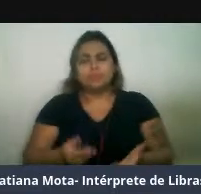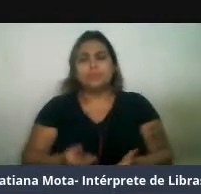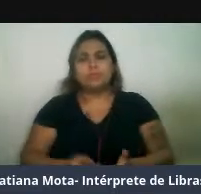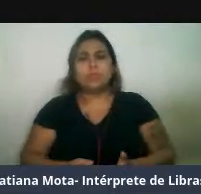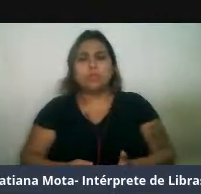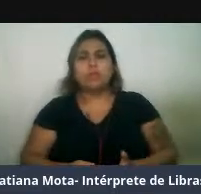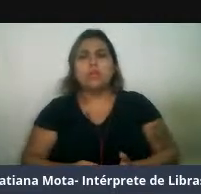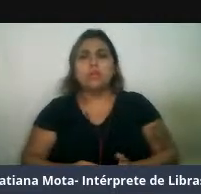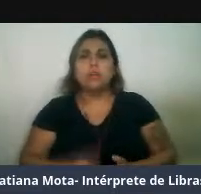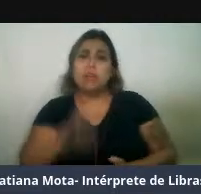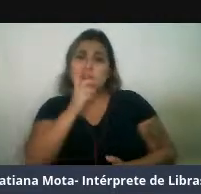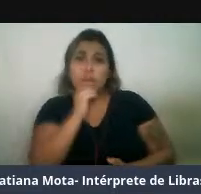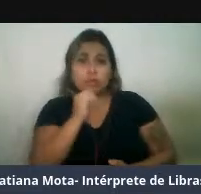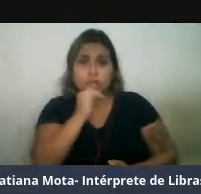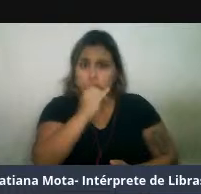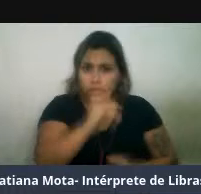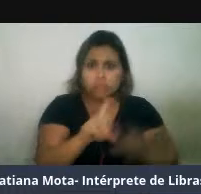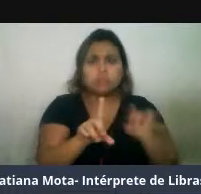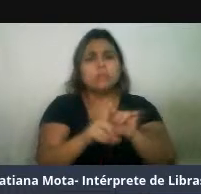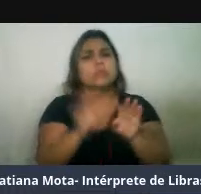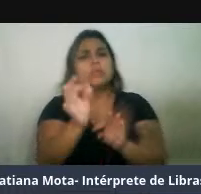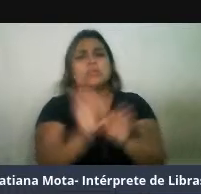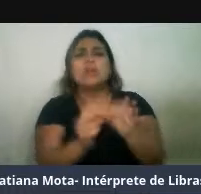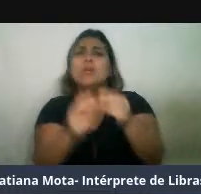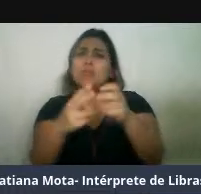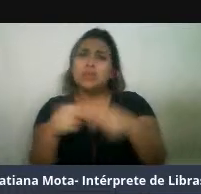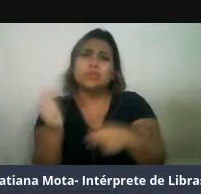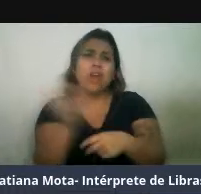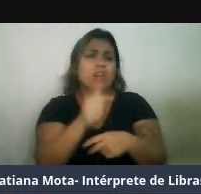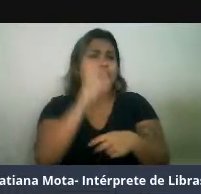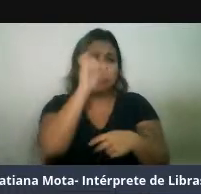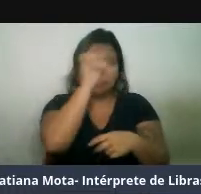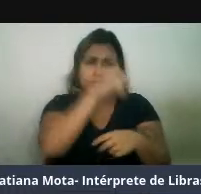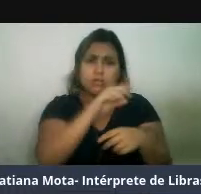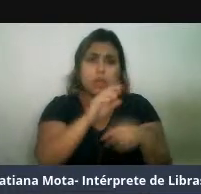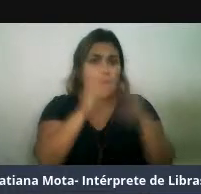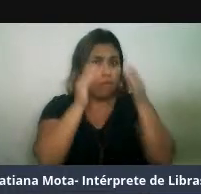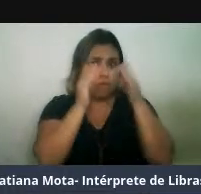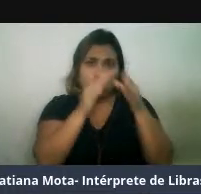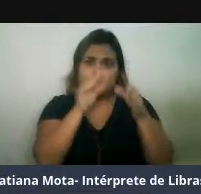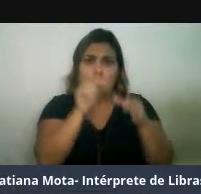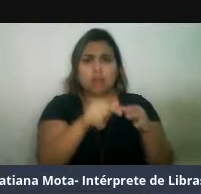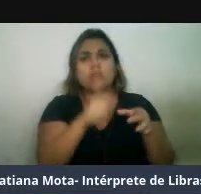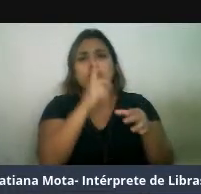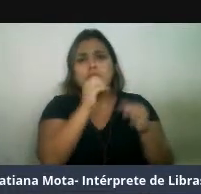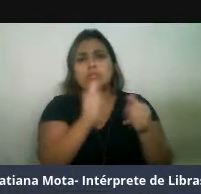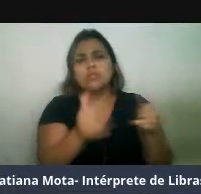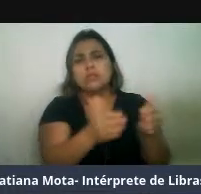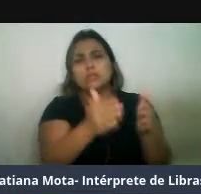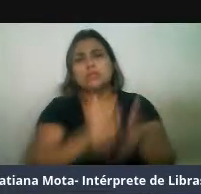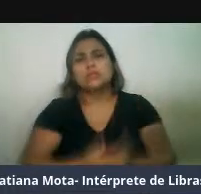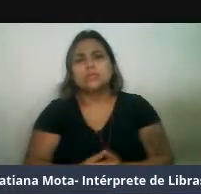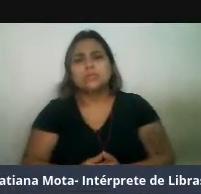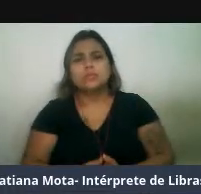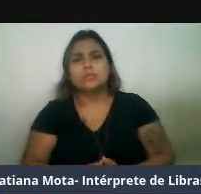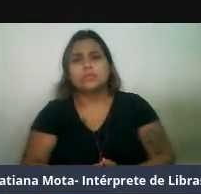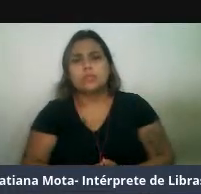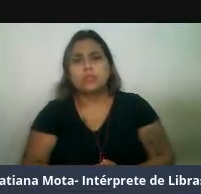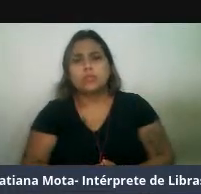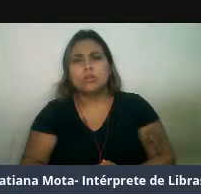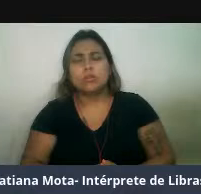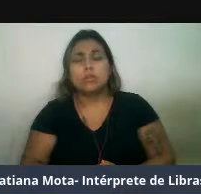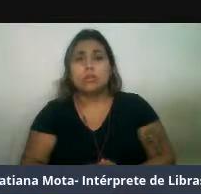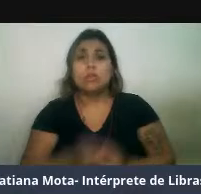golfinho à extinção, né, ele vivia unicamente aqui, né, nesse rio da China. E temos aí uma situação bem